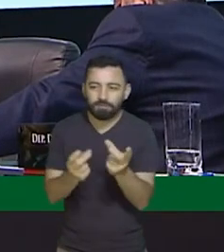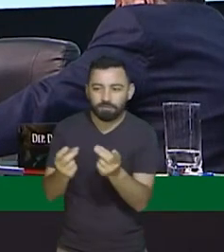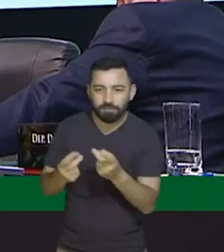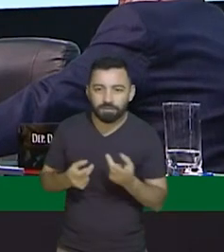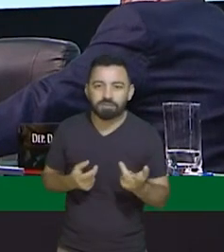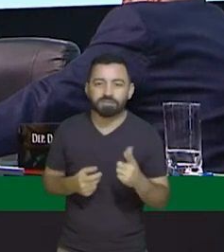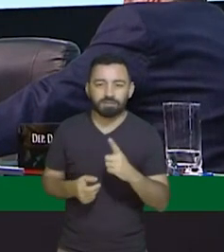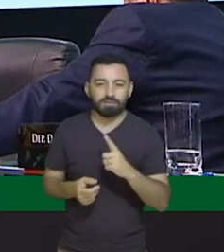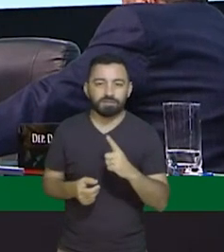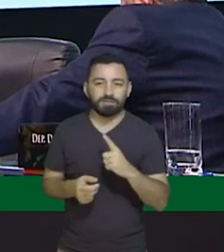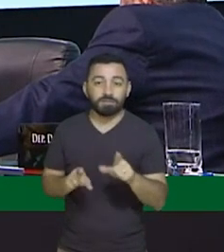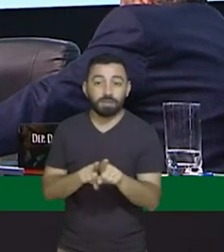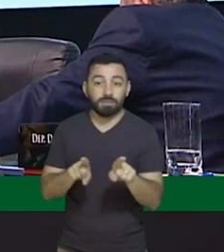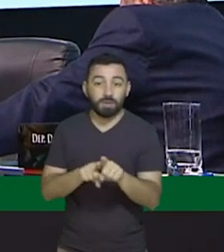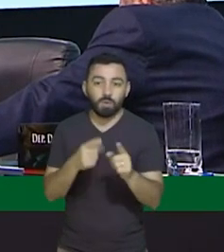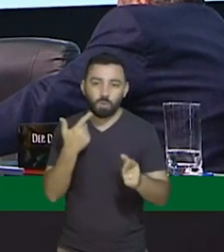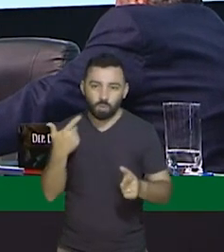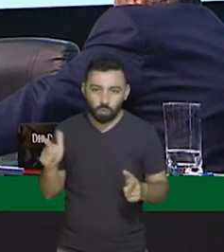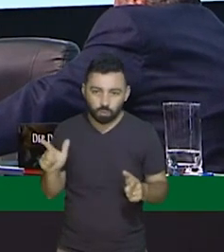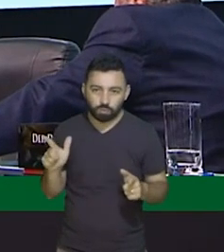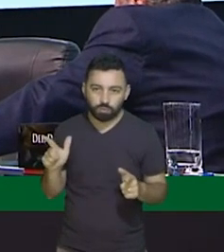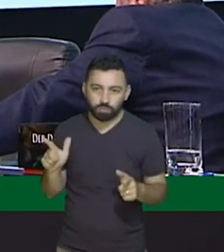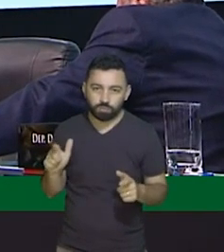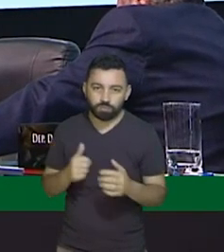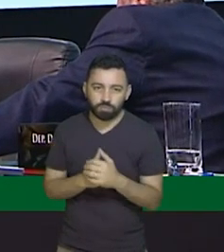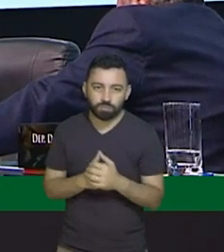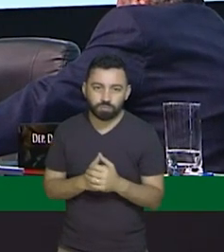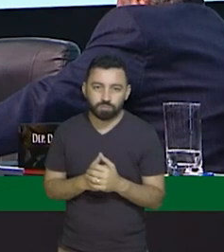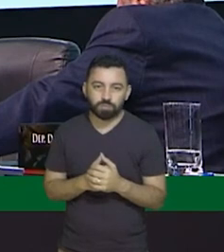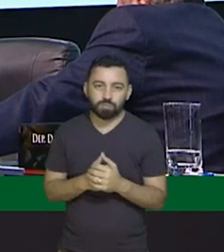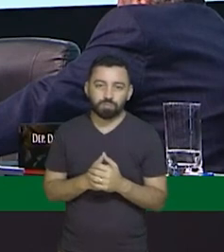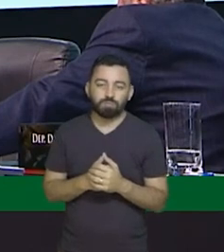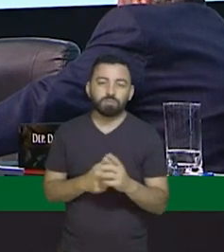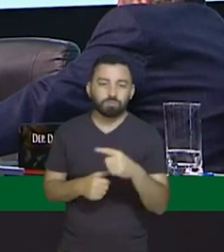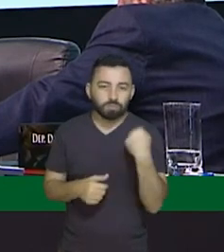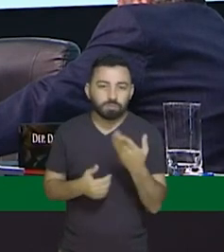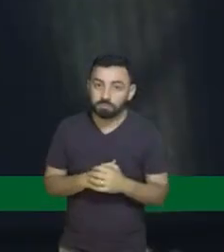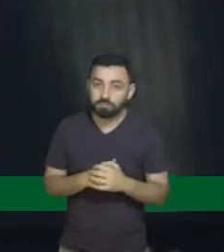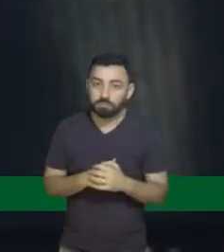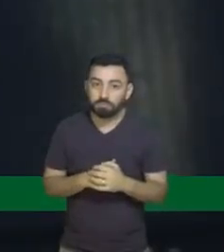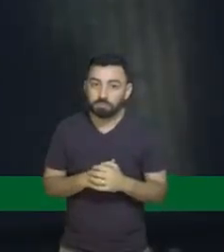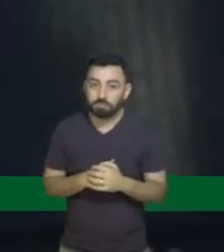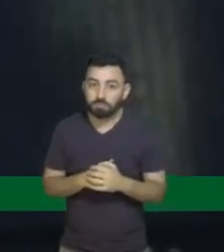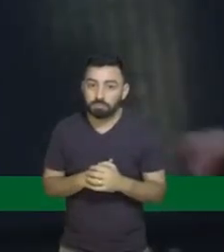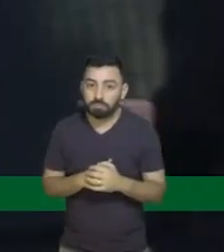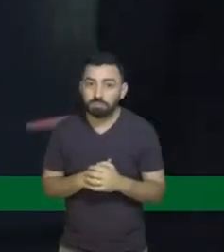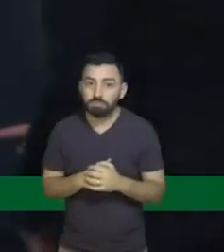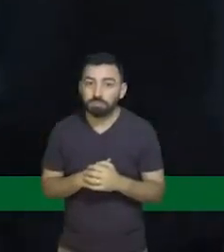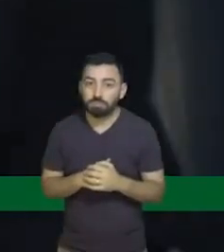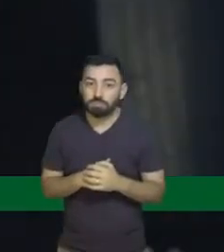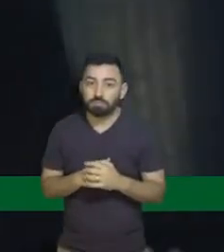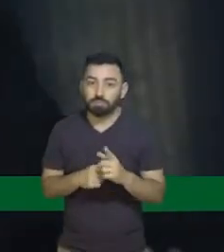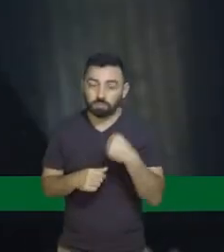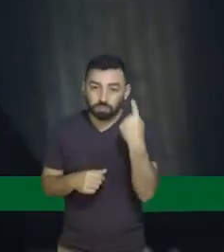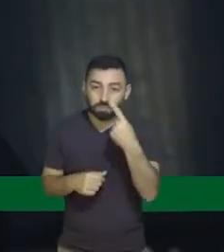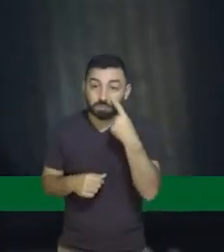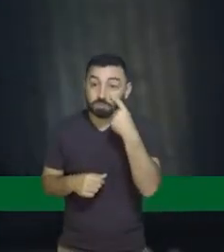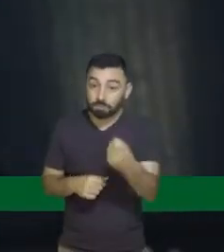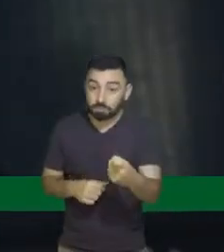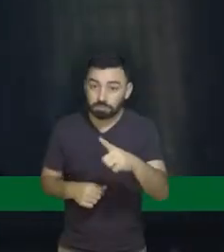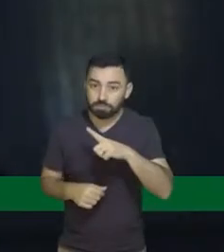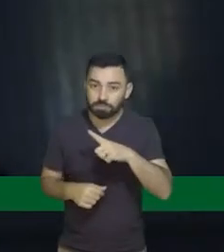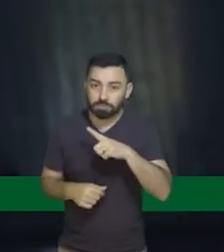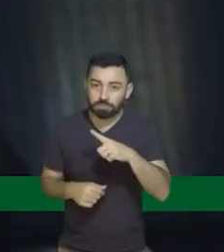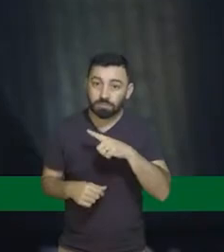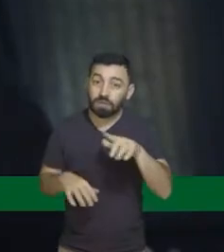Outra coisa que a gente também, que a gente está atendendo muito turista. A gente tem interesse de, de